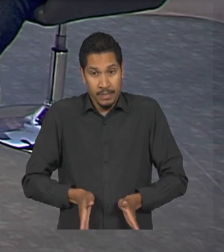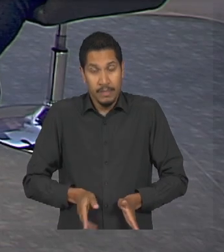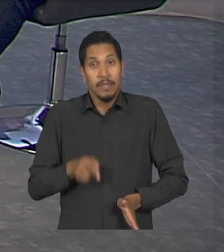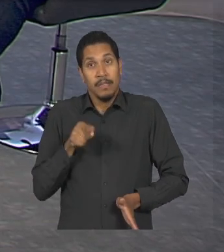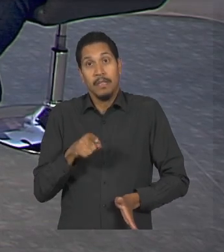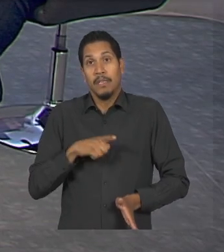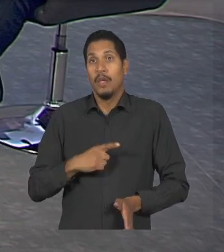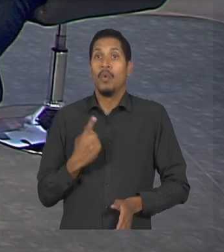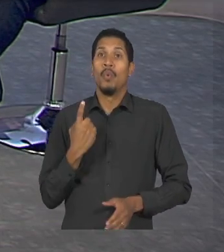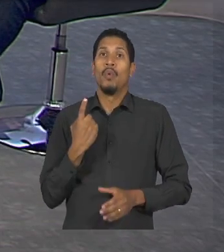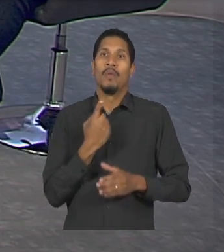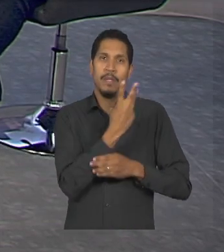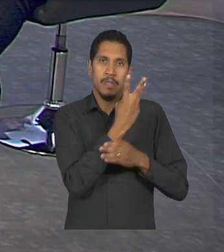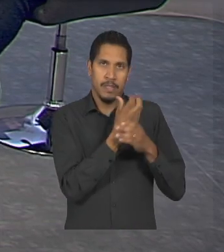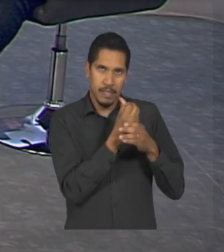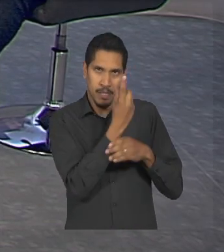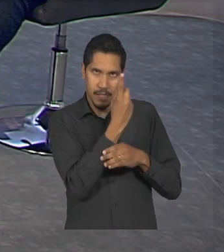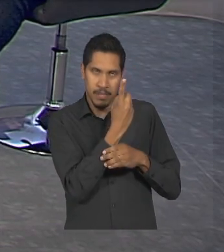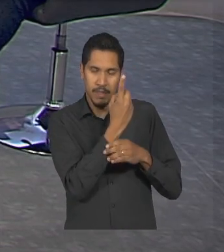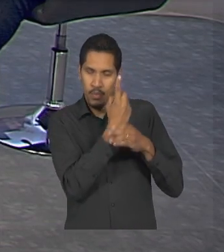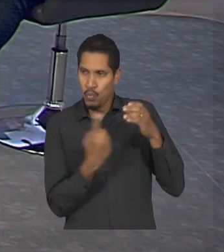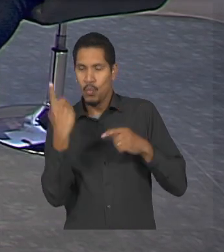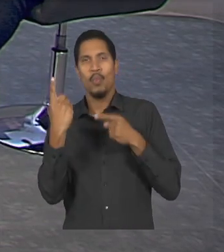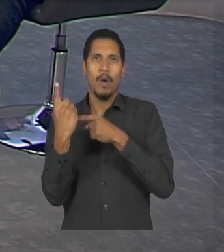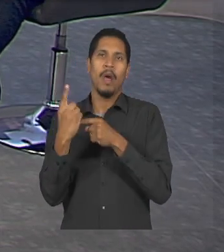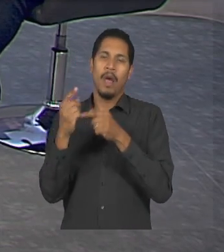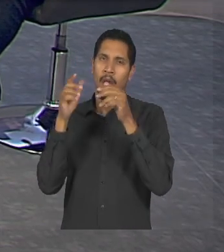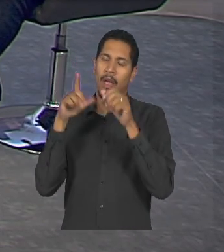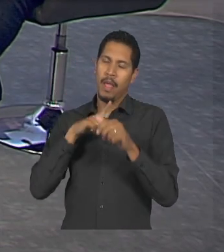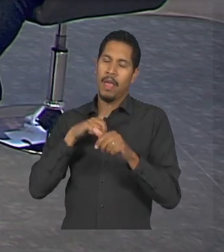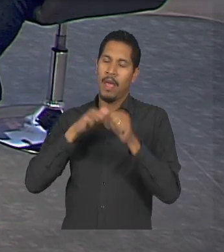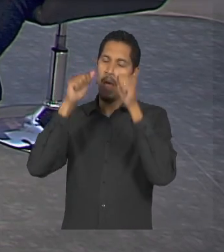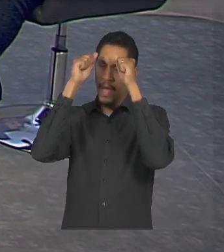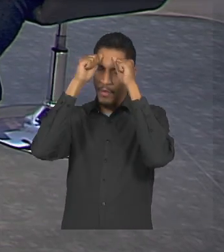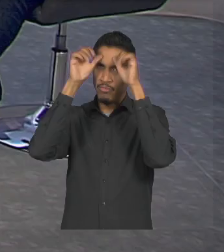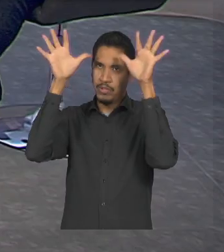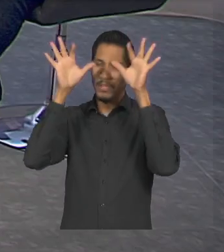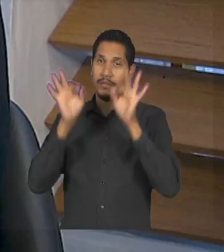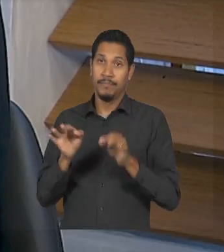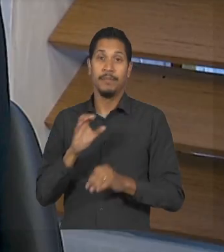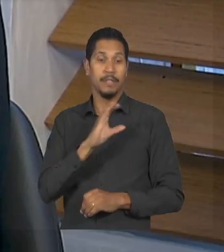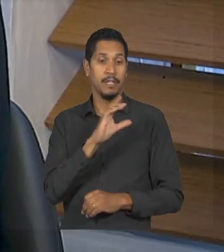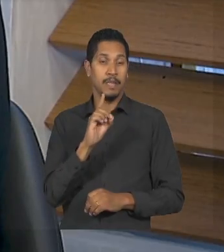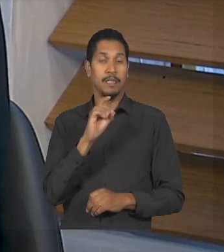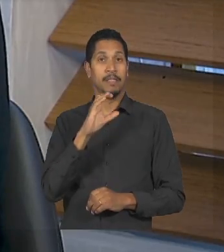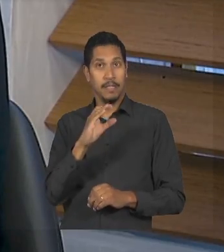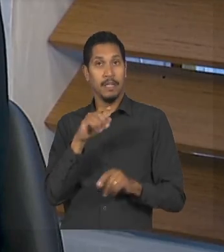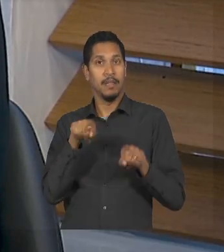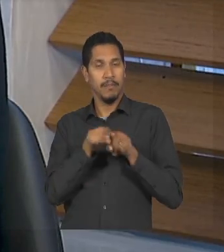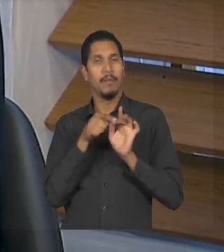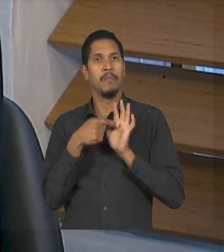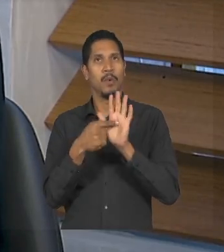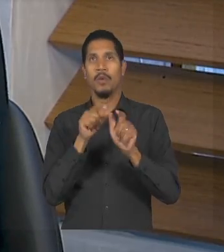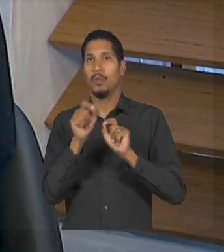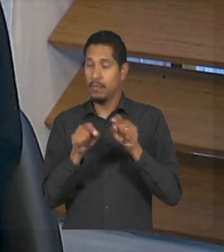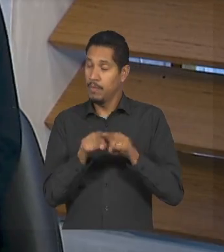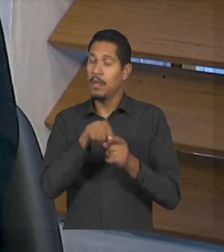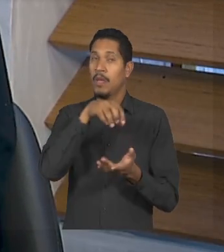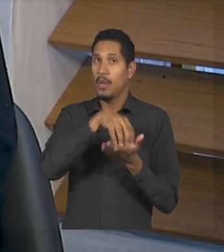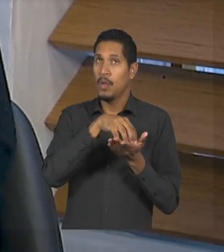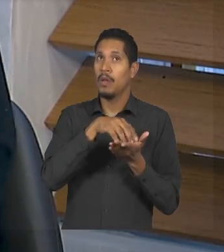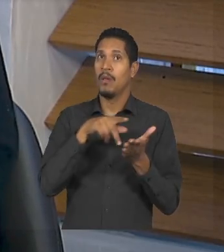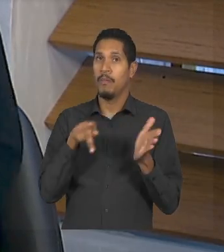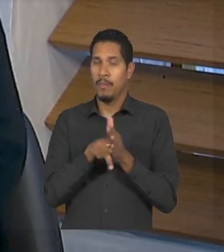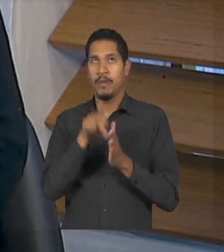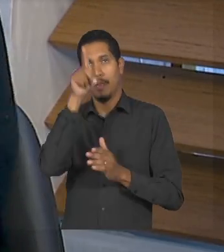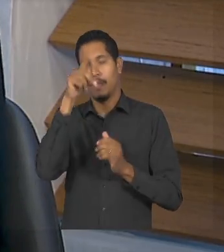hoje segundo o cdc que é um órgão que a gente se baseia que fica